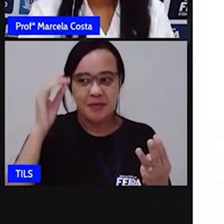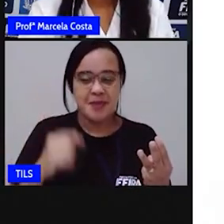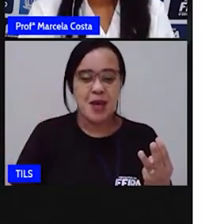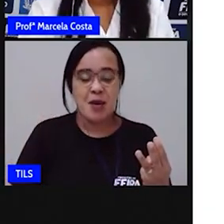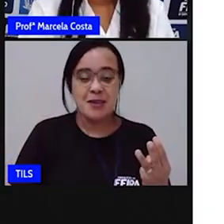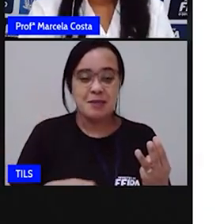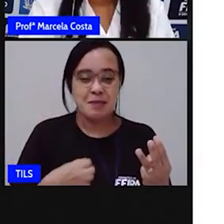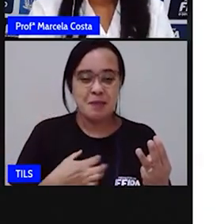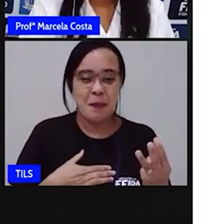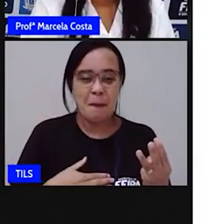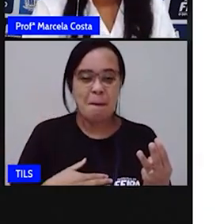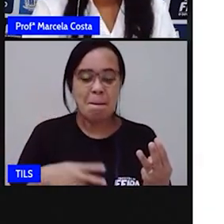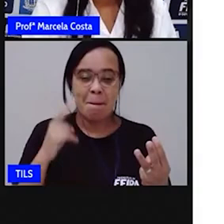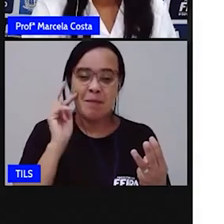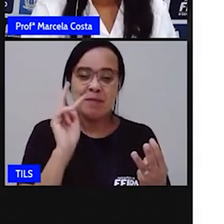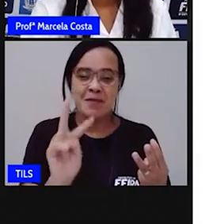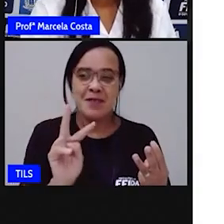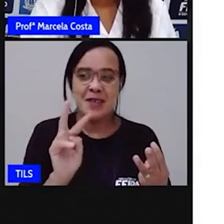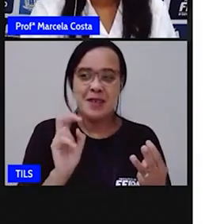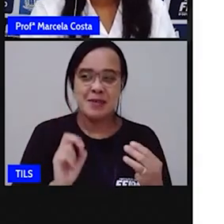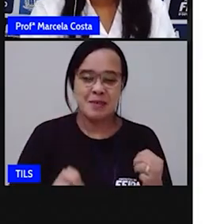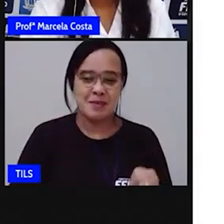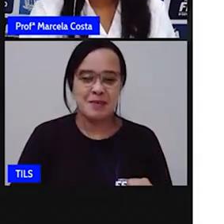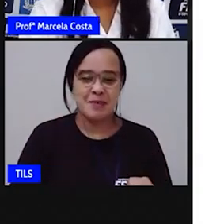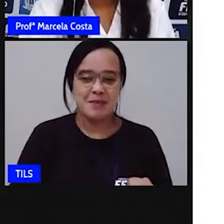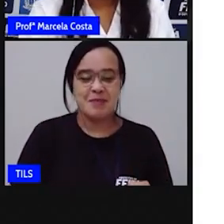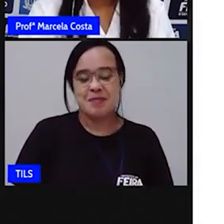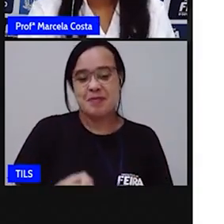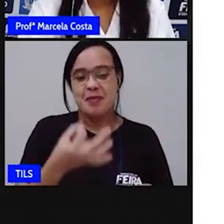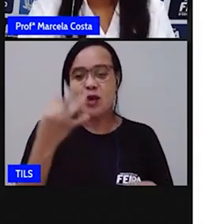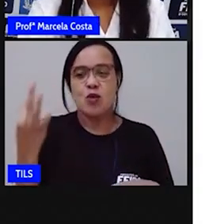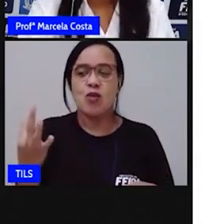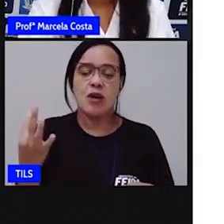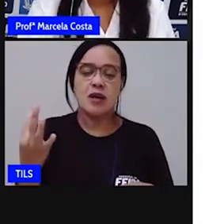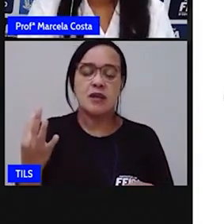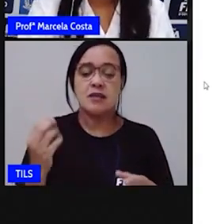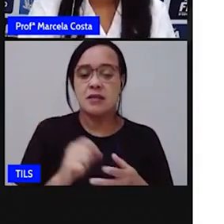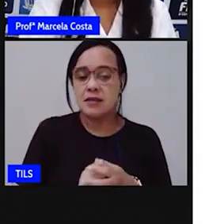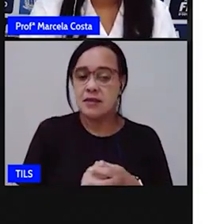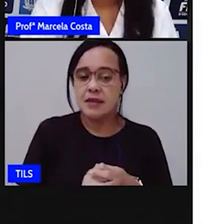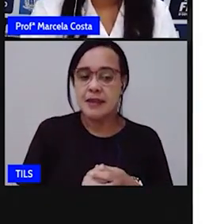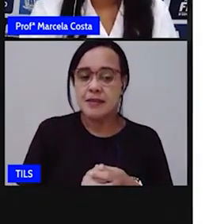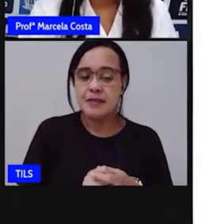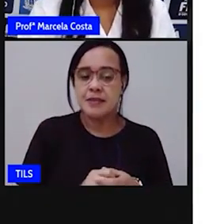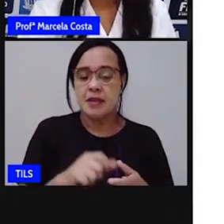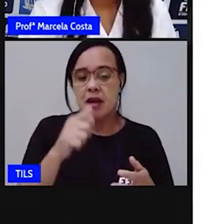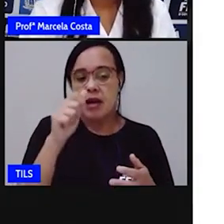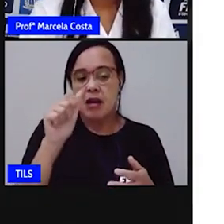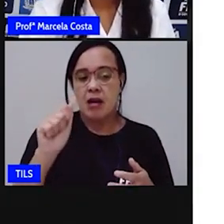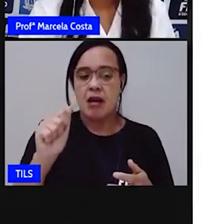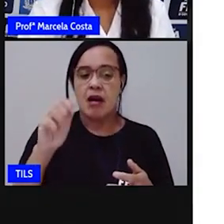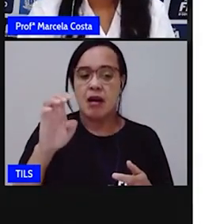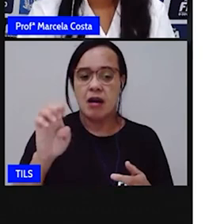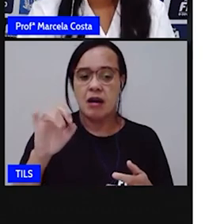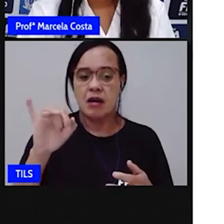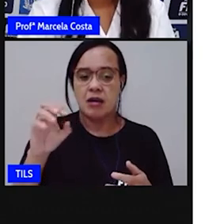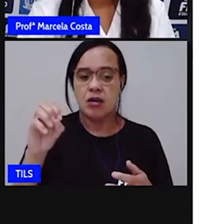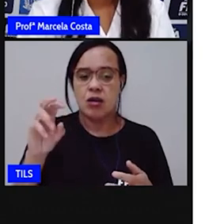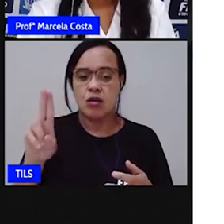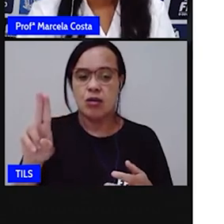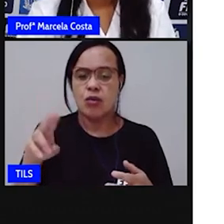Vamos ver aqui. Quantas vogais tem nessa palavra?